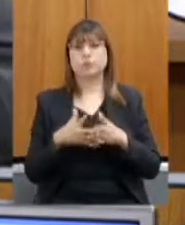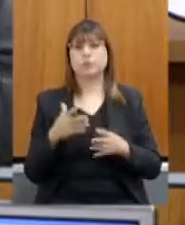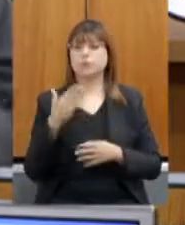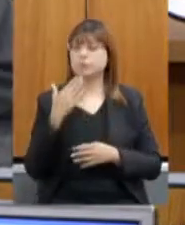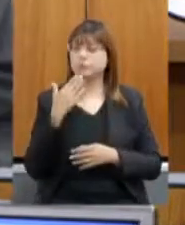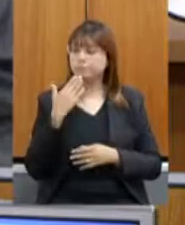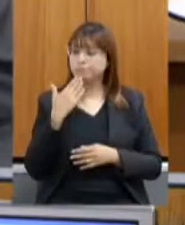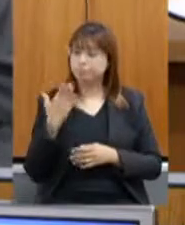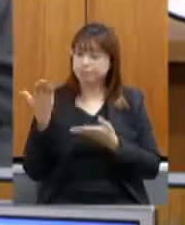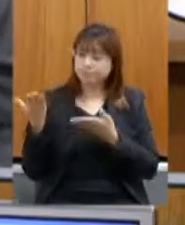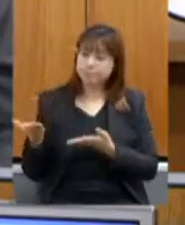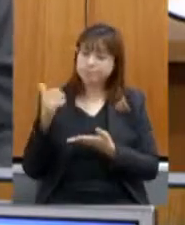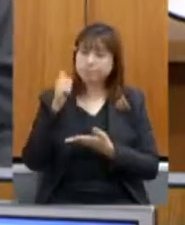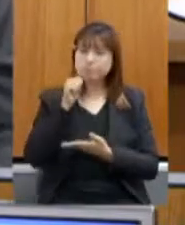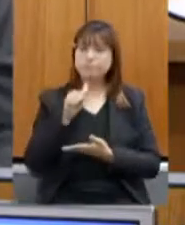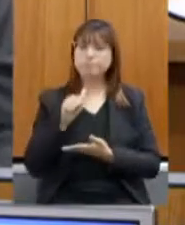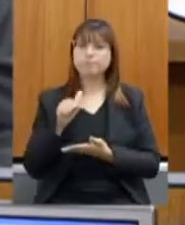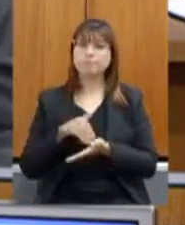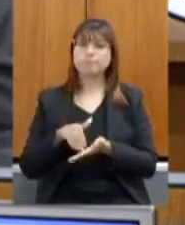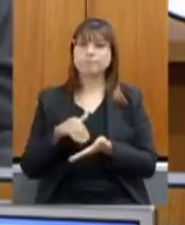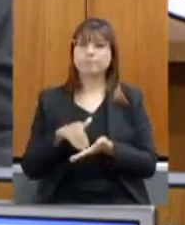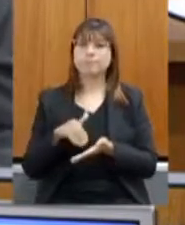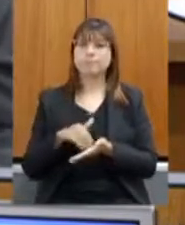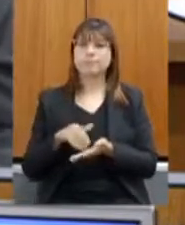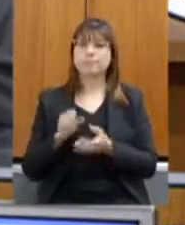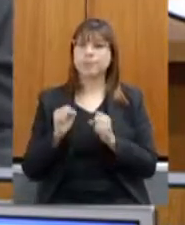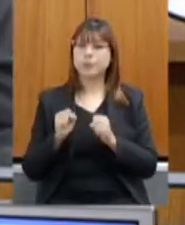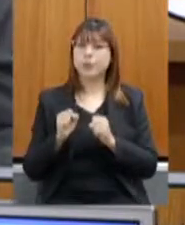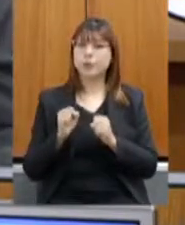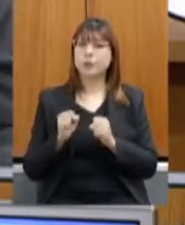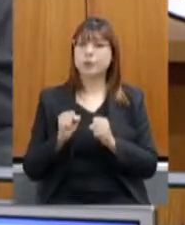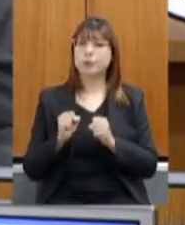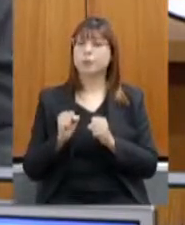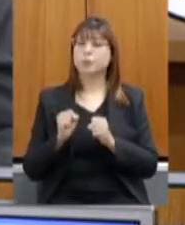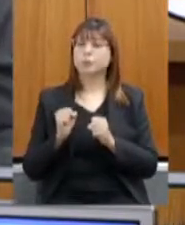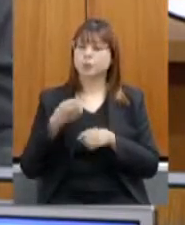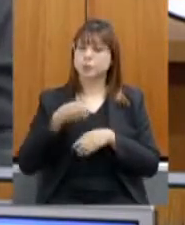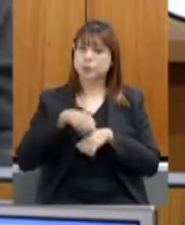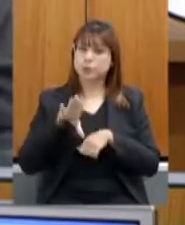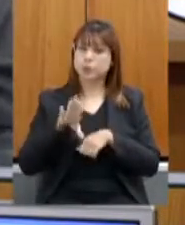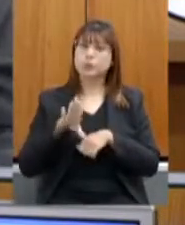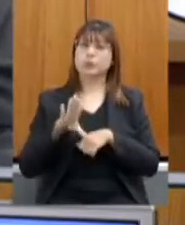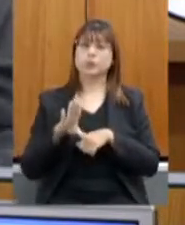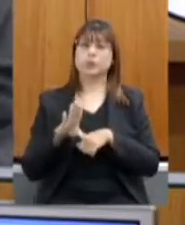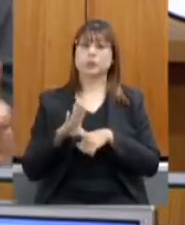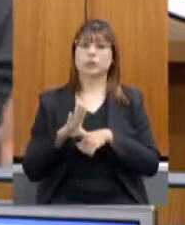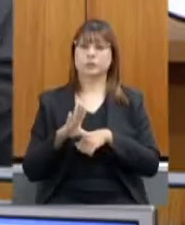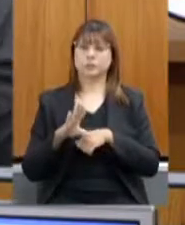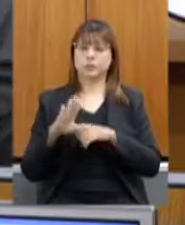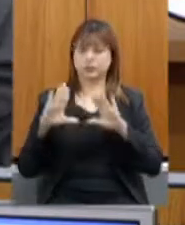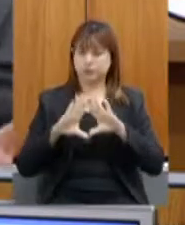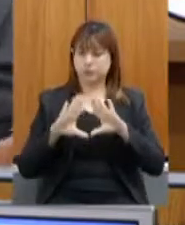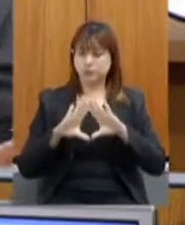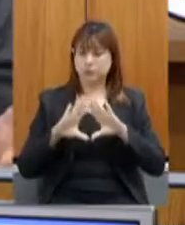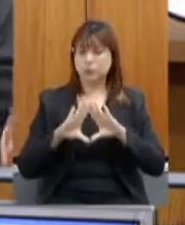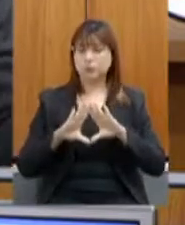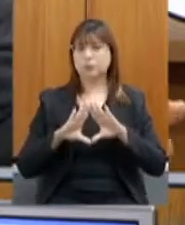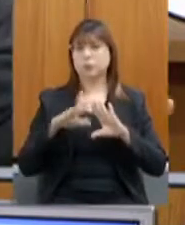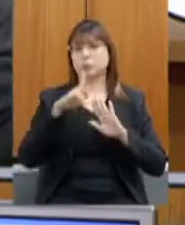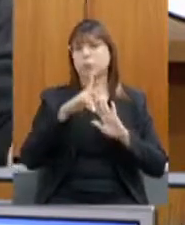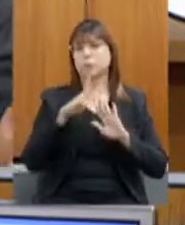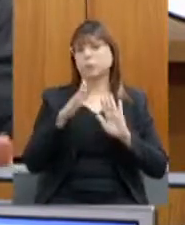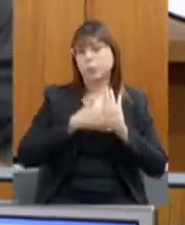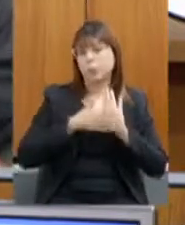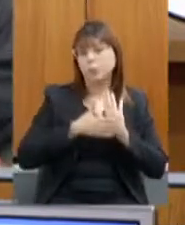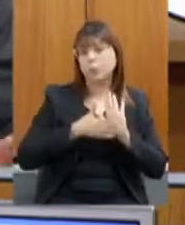casa todas as propostas de leis ou que já estão nessa casa e